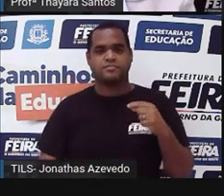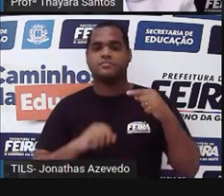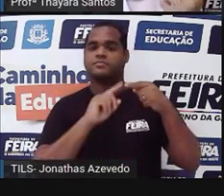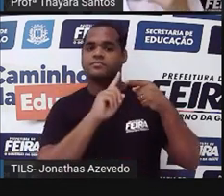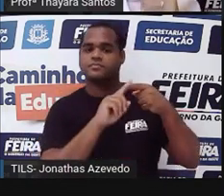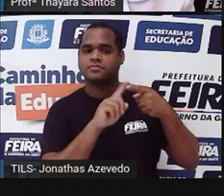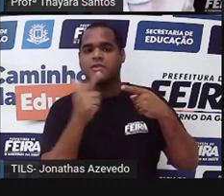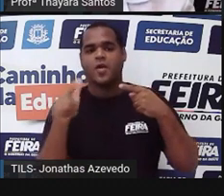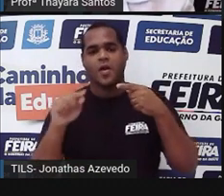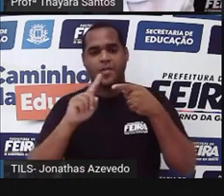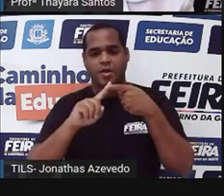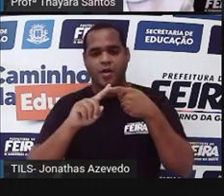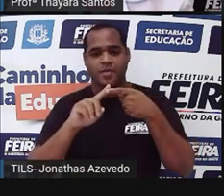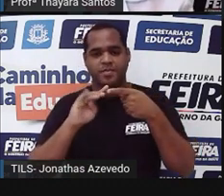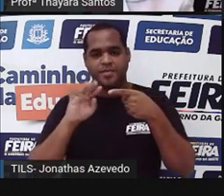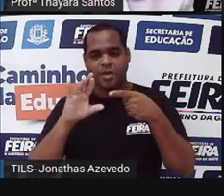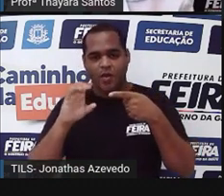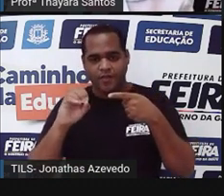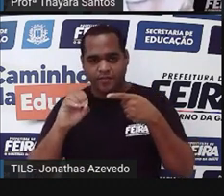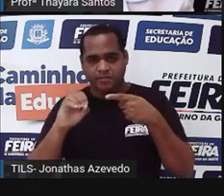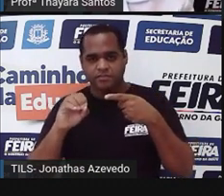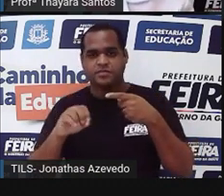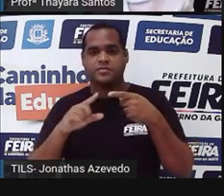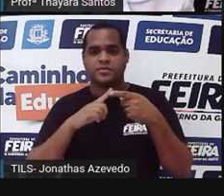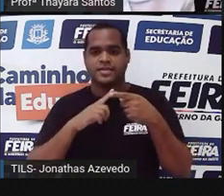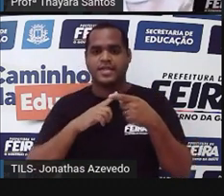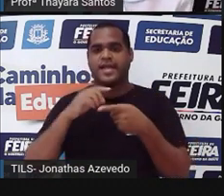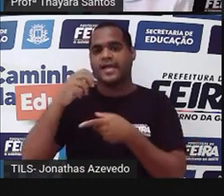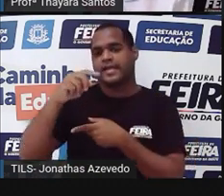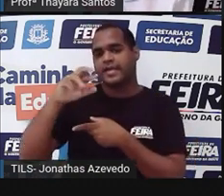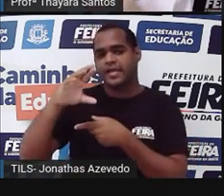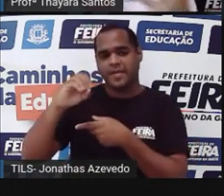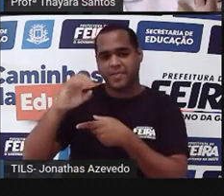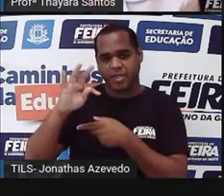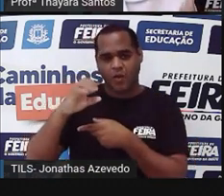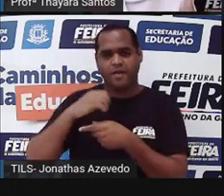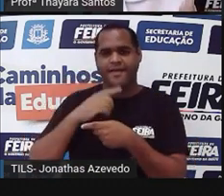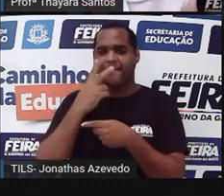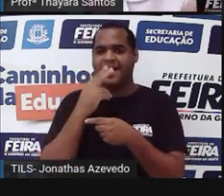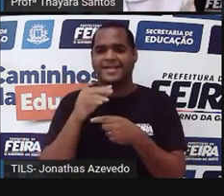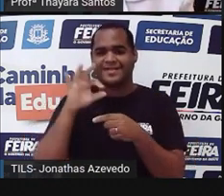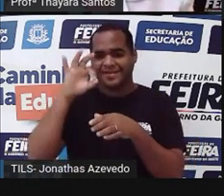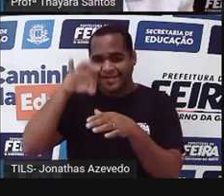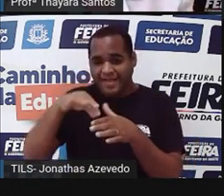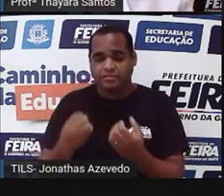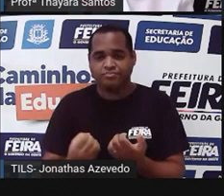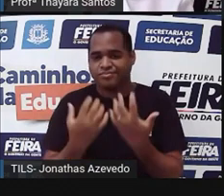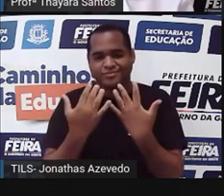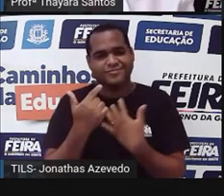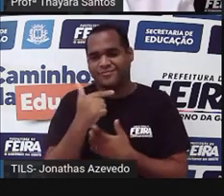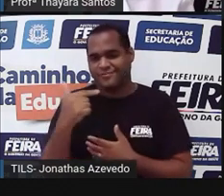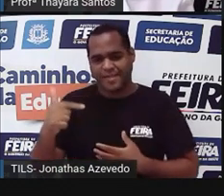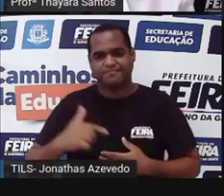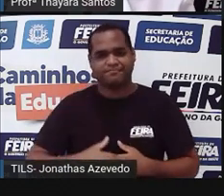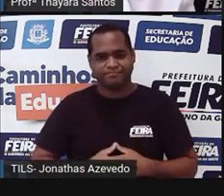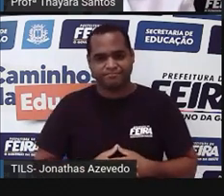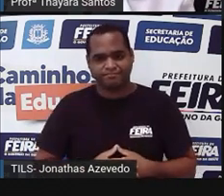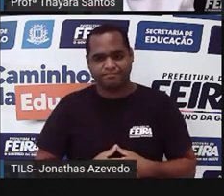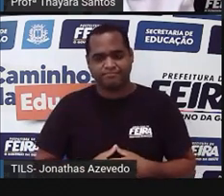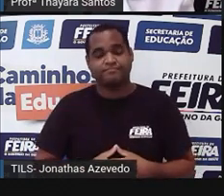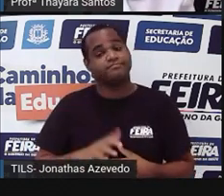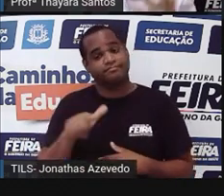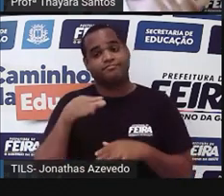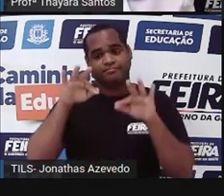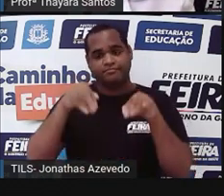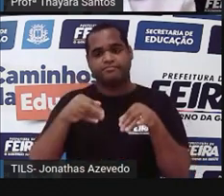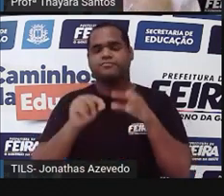Tanto briófitas quanto pteridófitas são criptógamas, isso quer dizer que elas não têm sementes. E, por